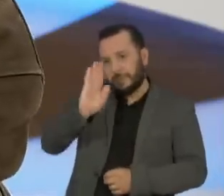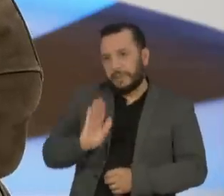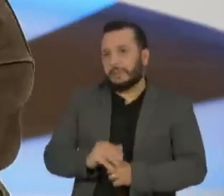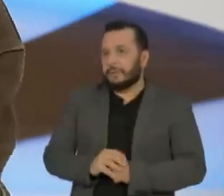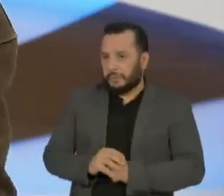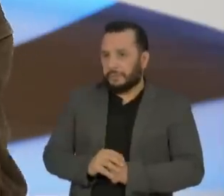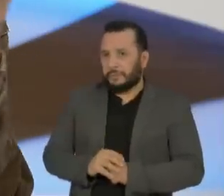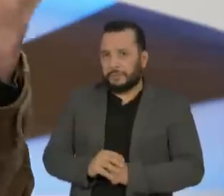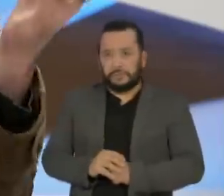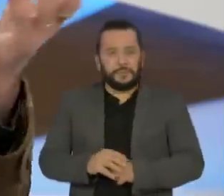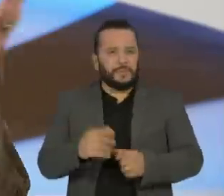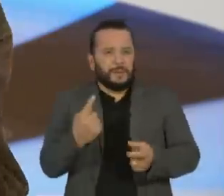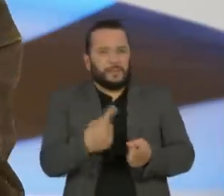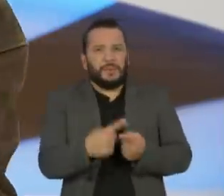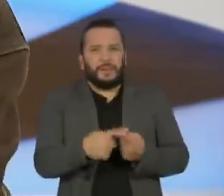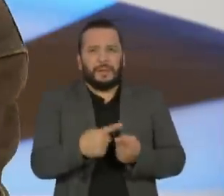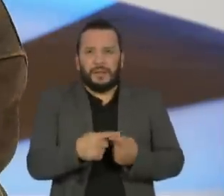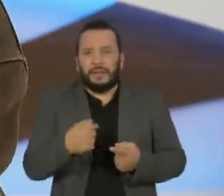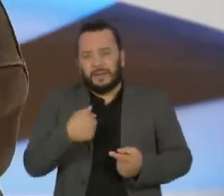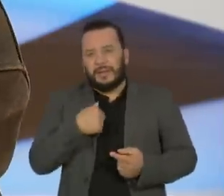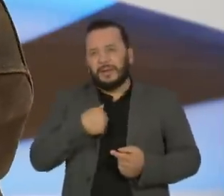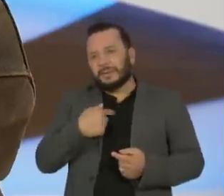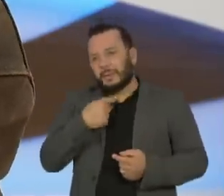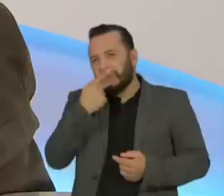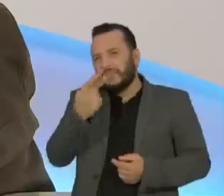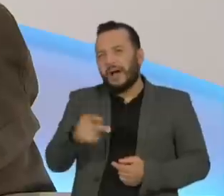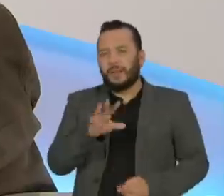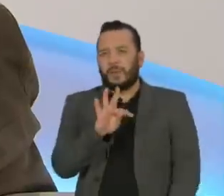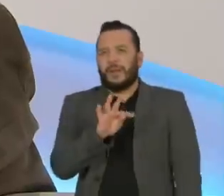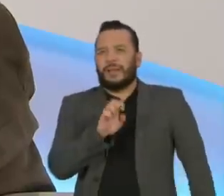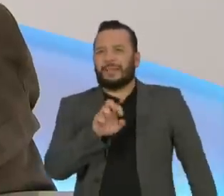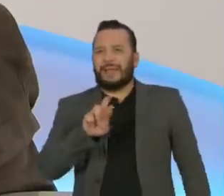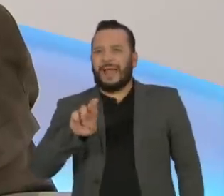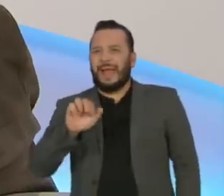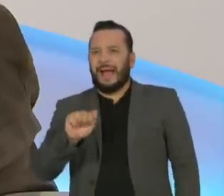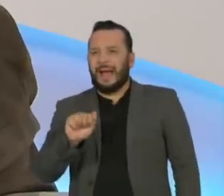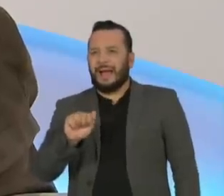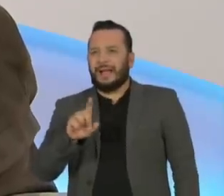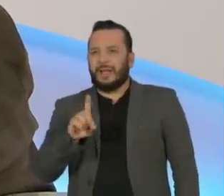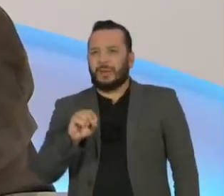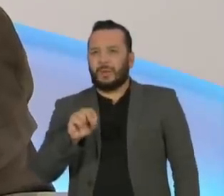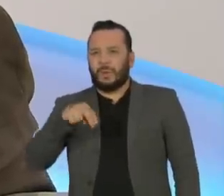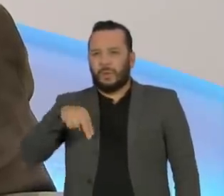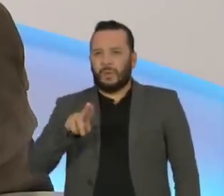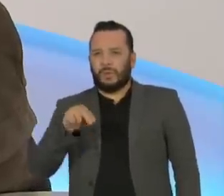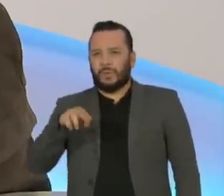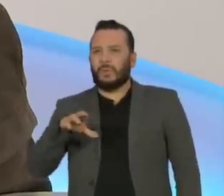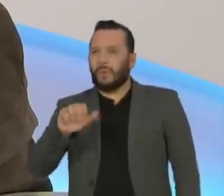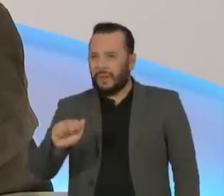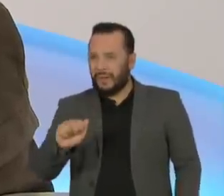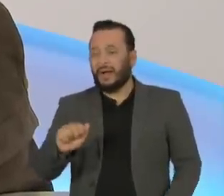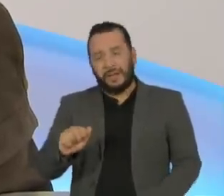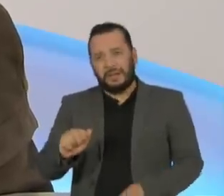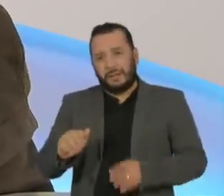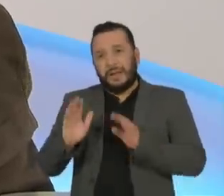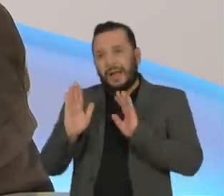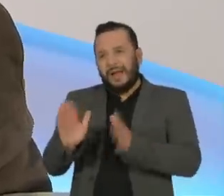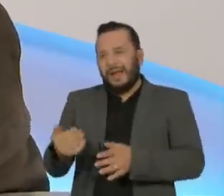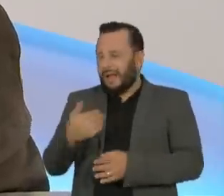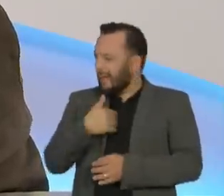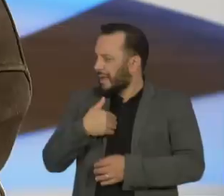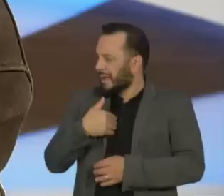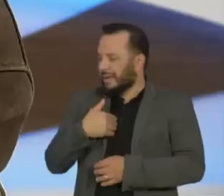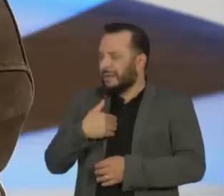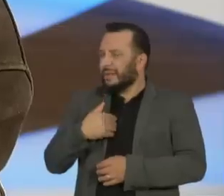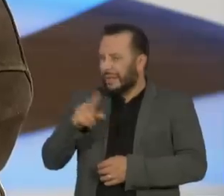eu acho que é a coisa da Terra do Nunca, que eu sempre falei, eu acho que sempre o loop brasileiro, que já vem antes da própria Semana de 22, mas